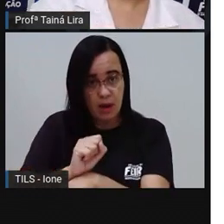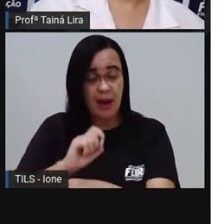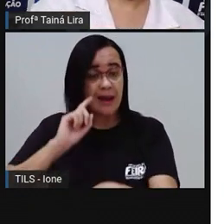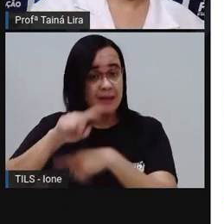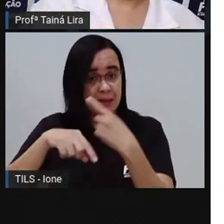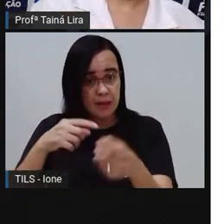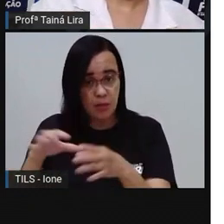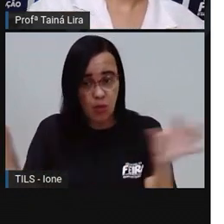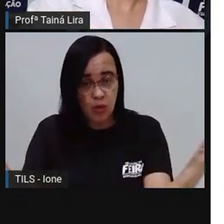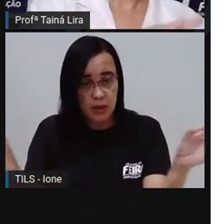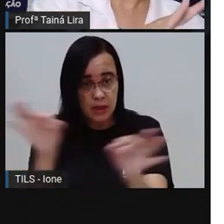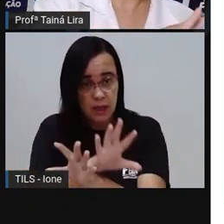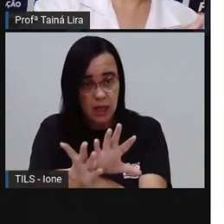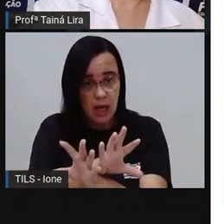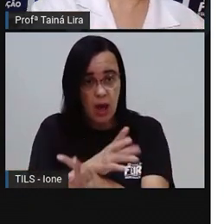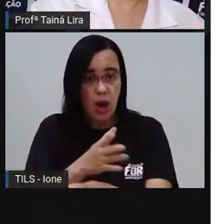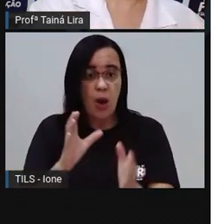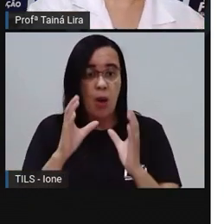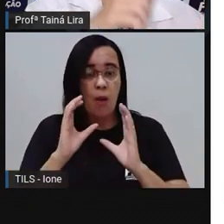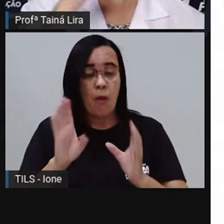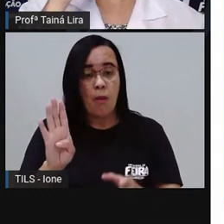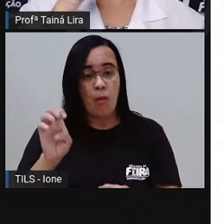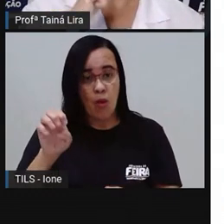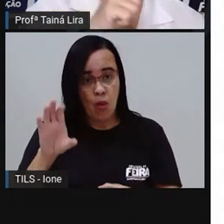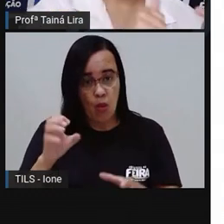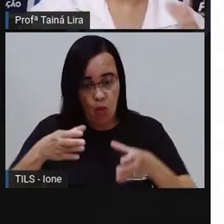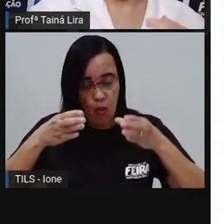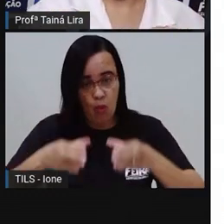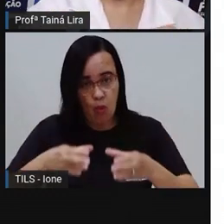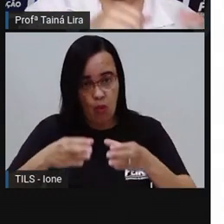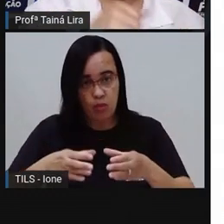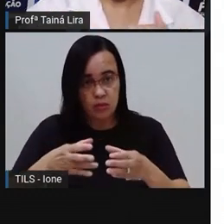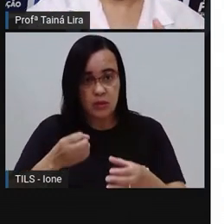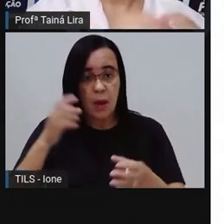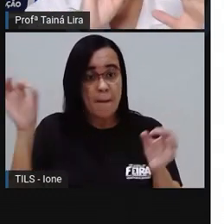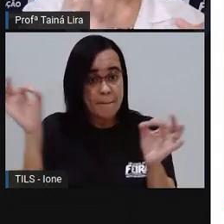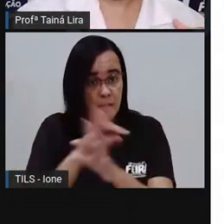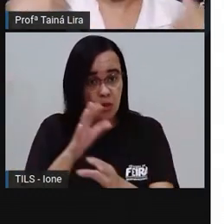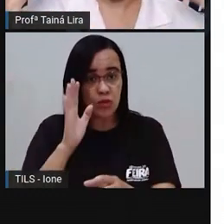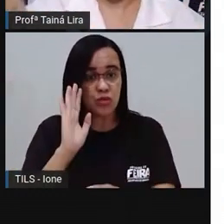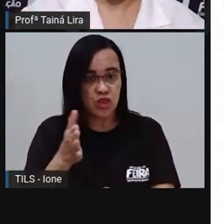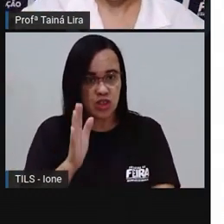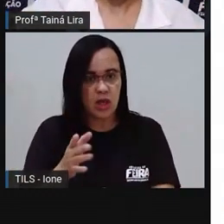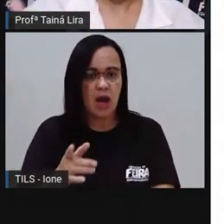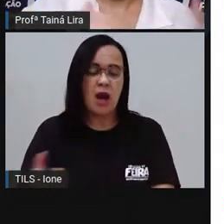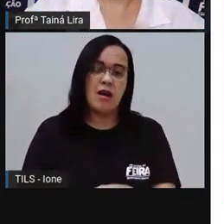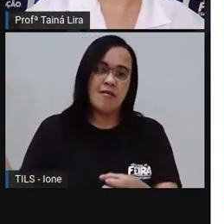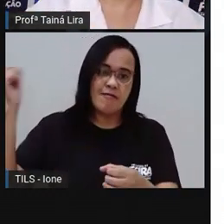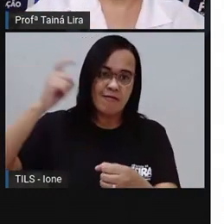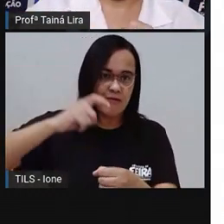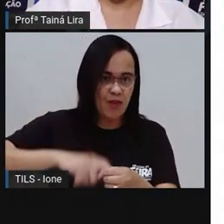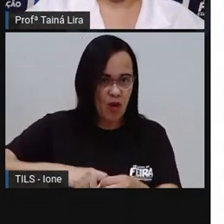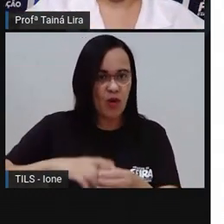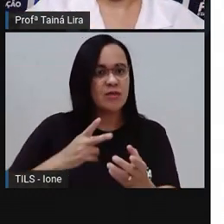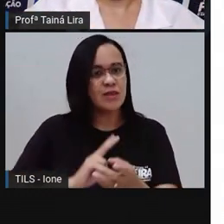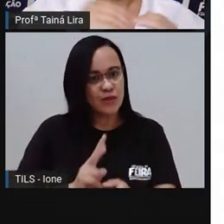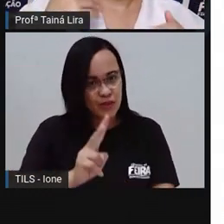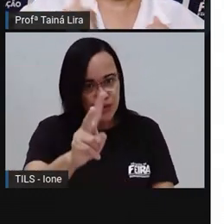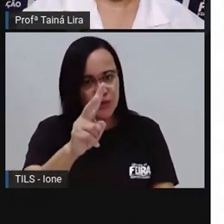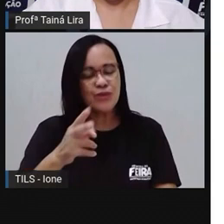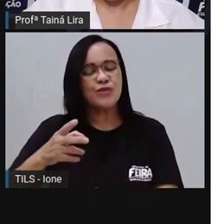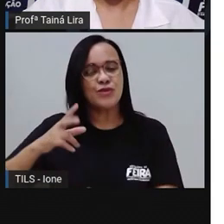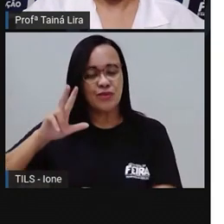Ficar assado Aí você volta Tira o celular Ali Dá pausa E continua A sua gravação